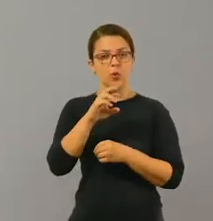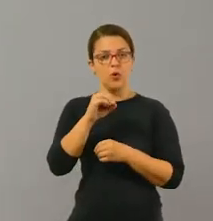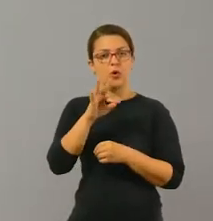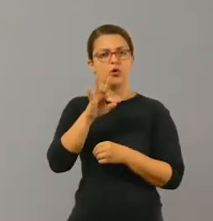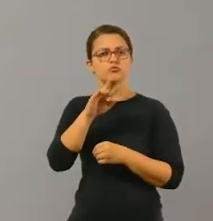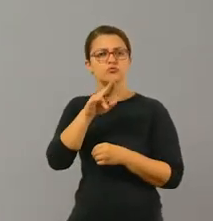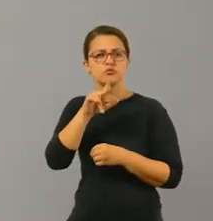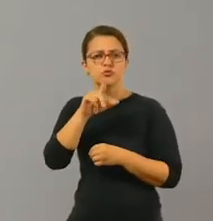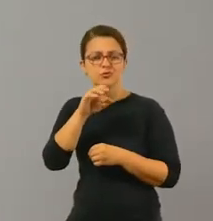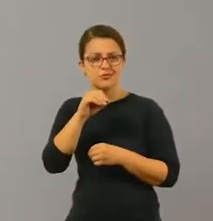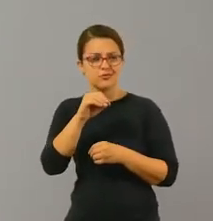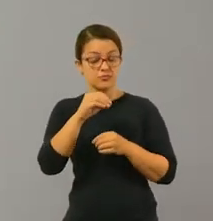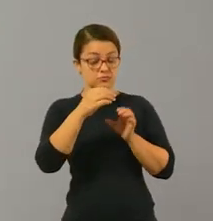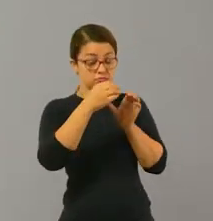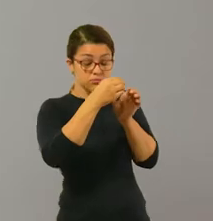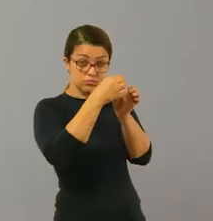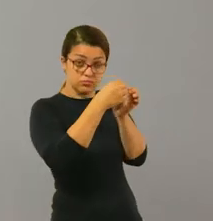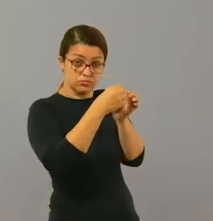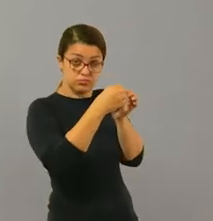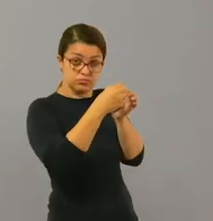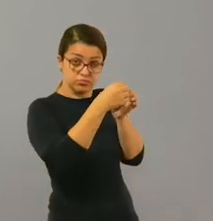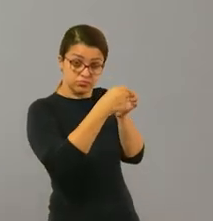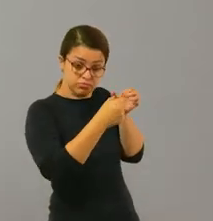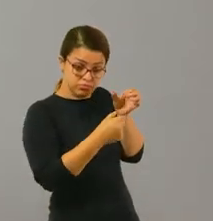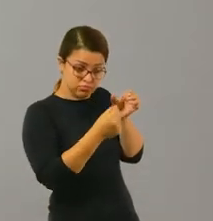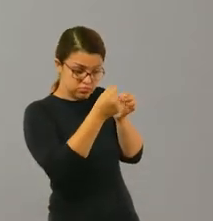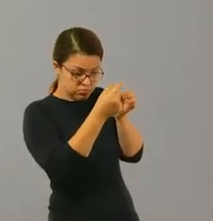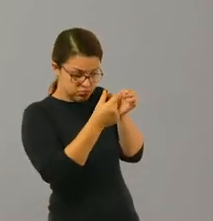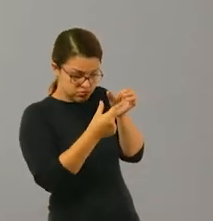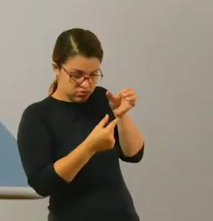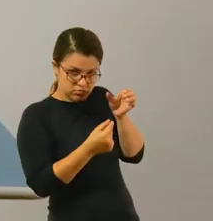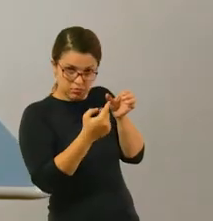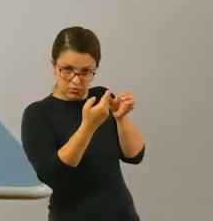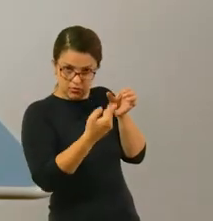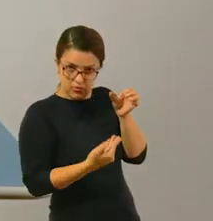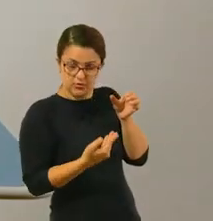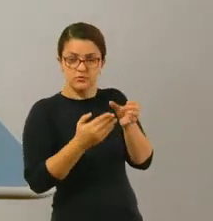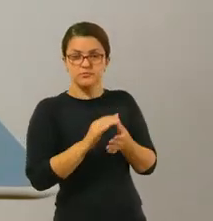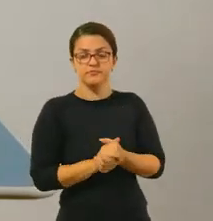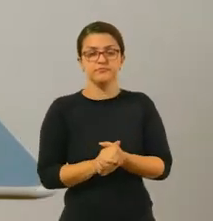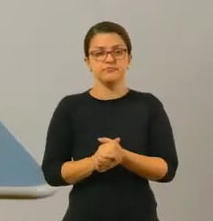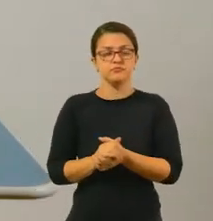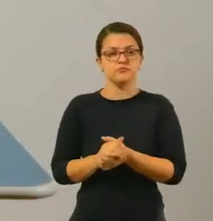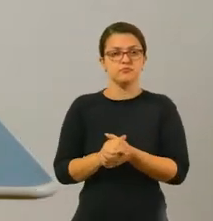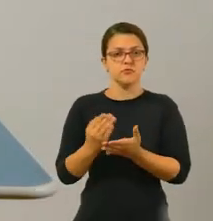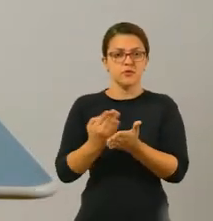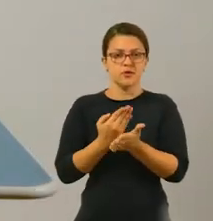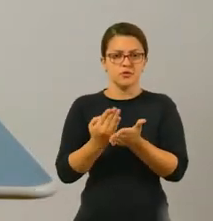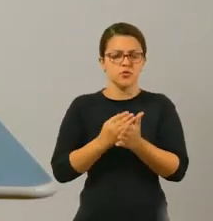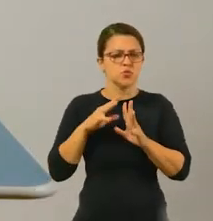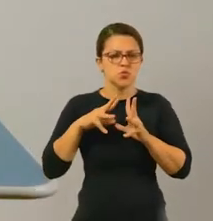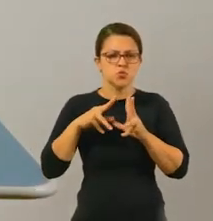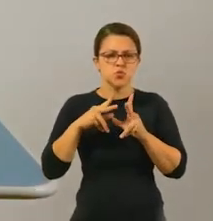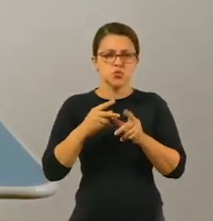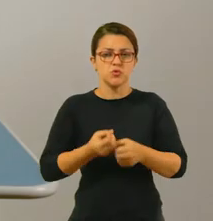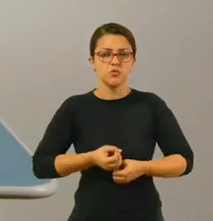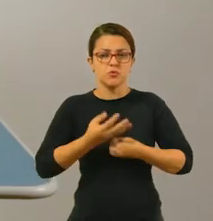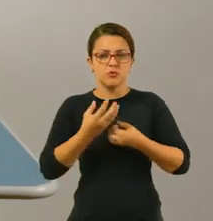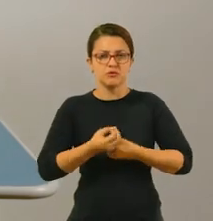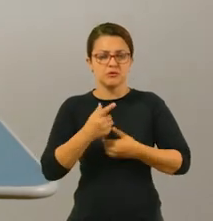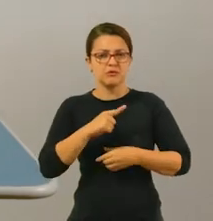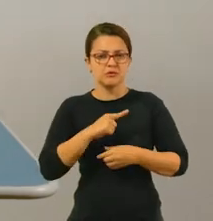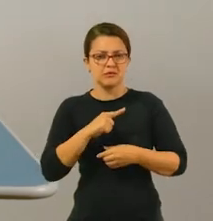parte que aparece geralmente atrás dele. E vamos colocar no caderno todas as informações que aparecem ali,